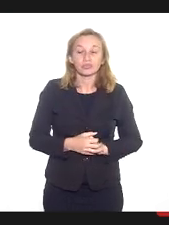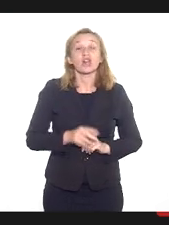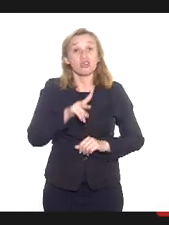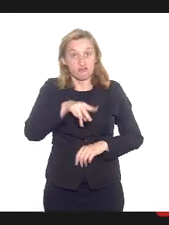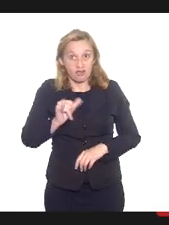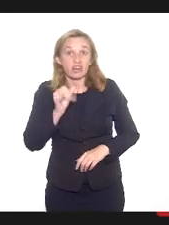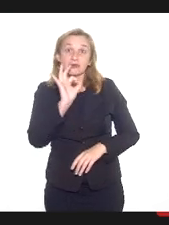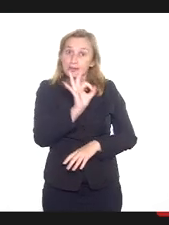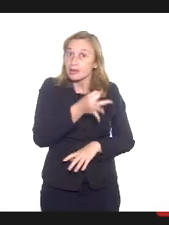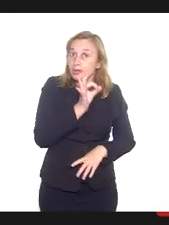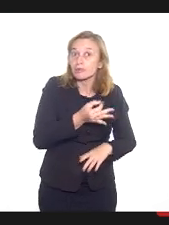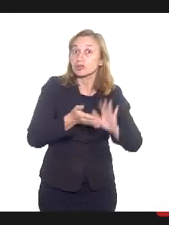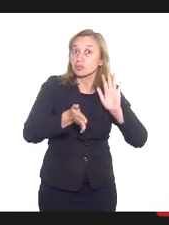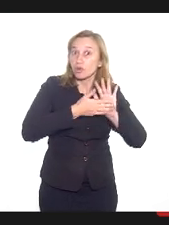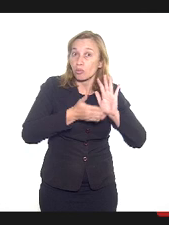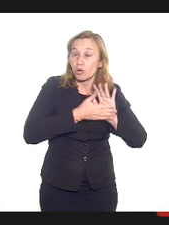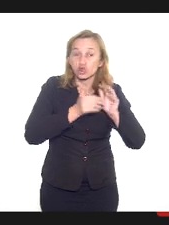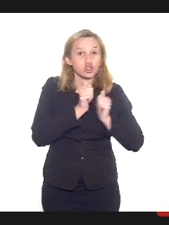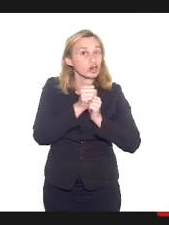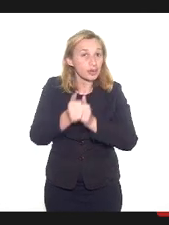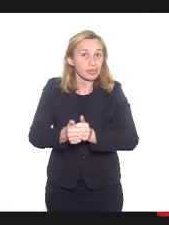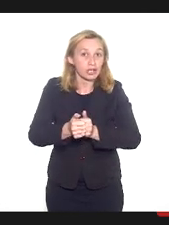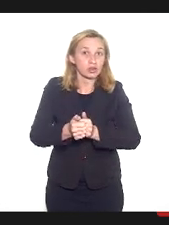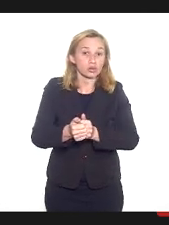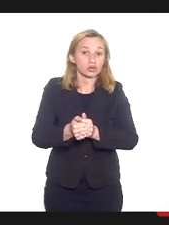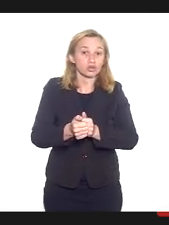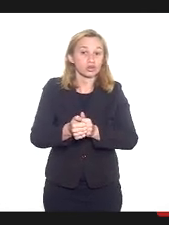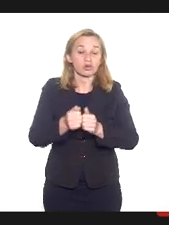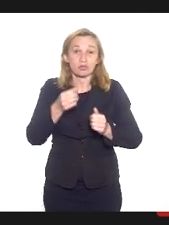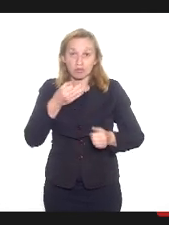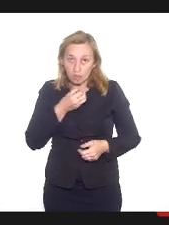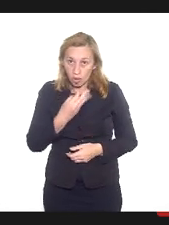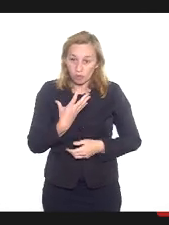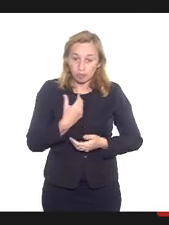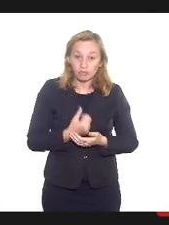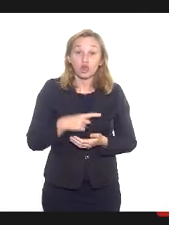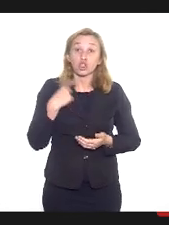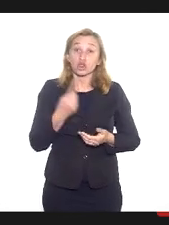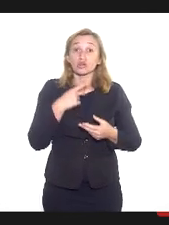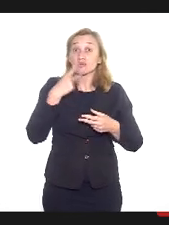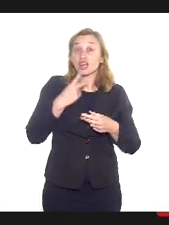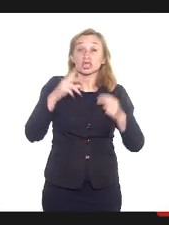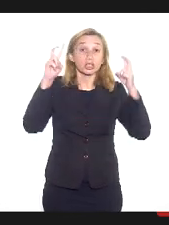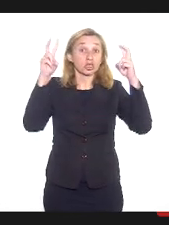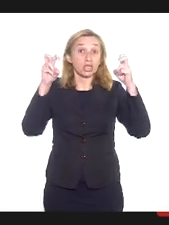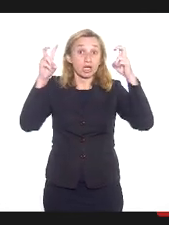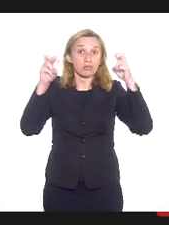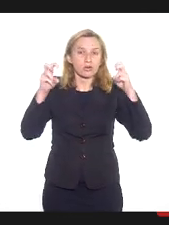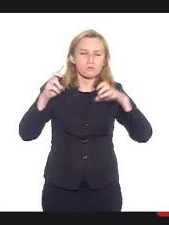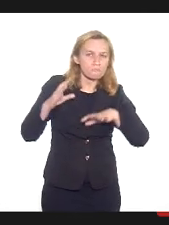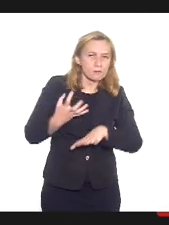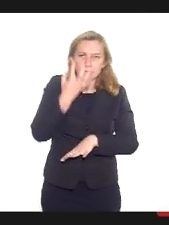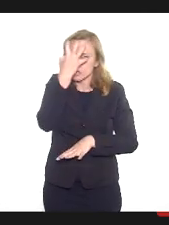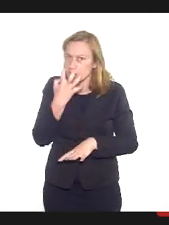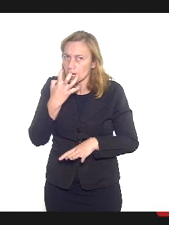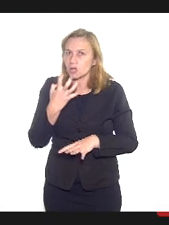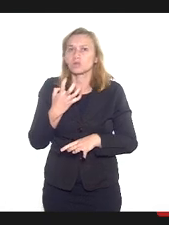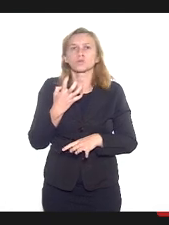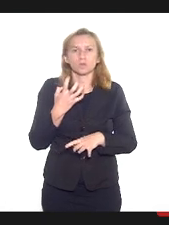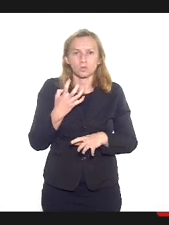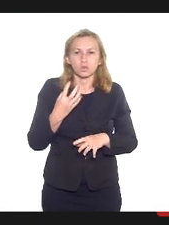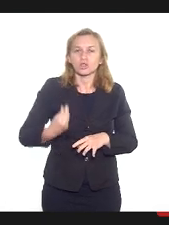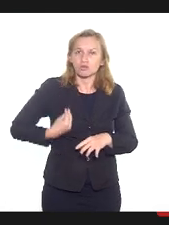vai certamente propor encaminhamentos relevantes, porque nós estamos tratando de um dos temas mais graves da